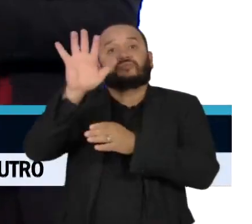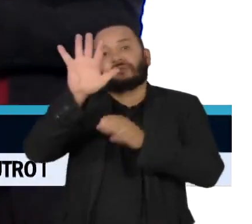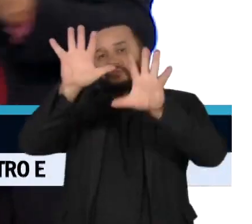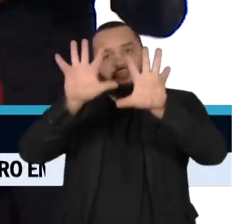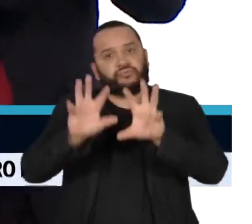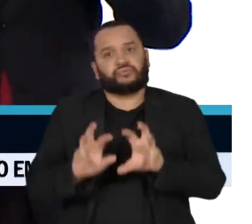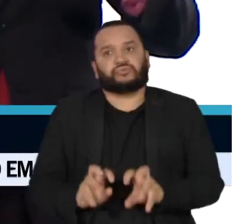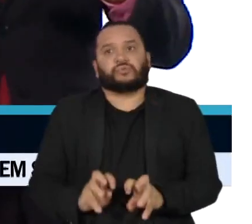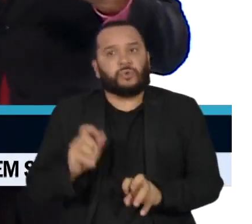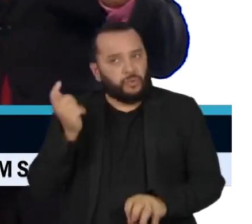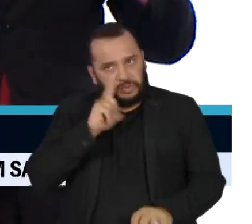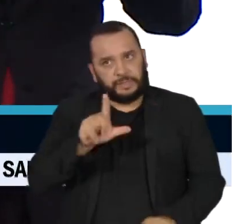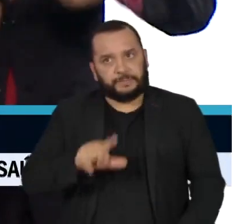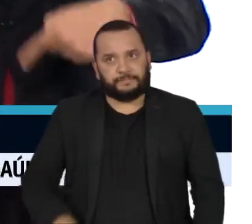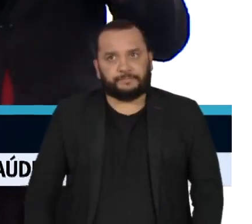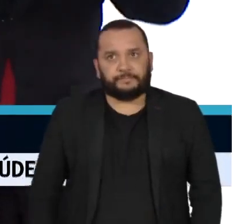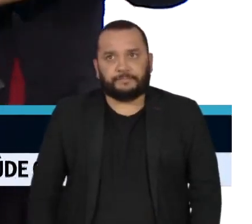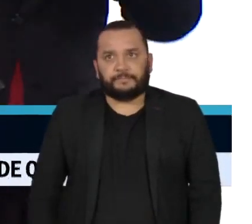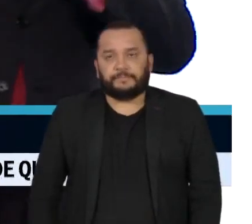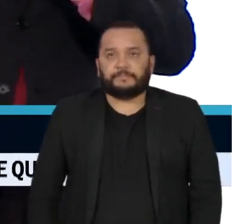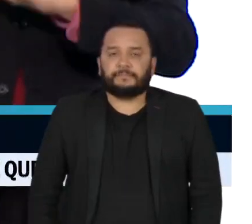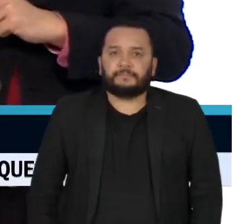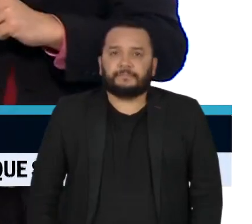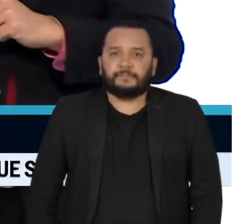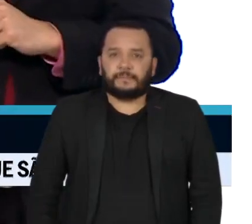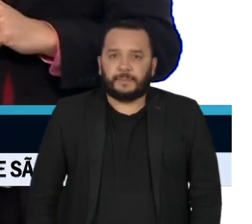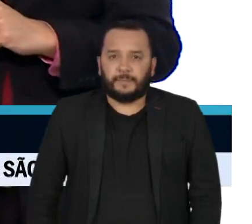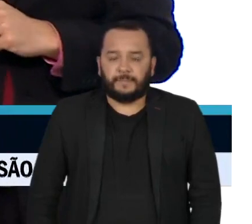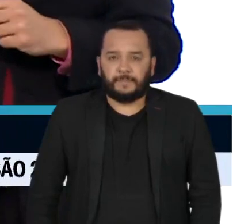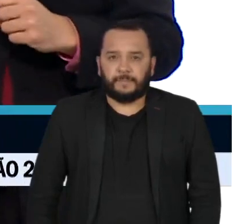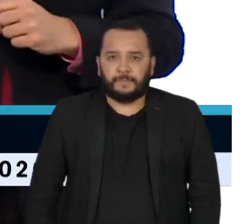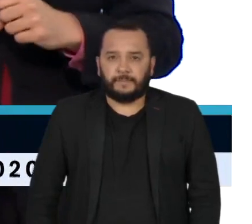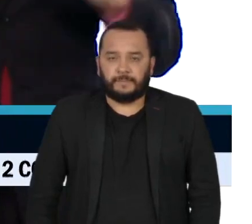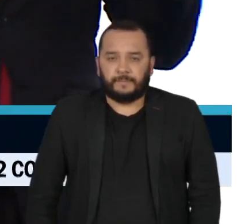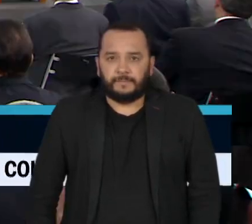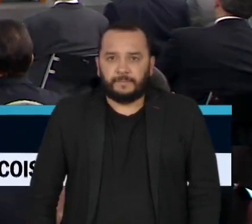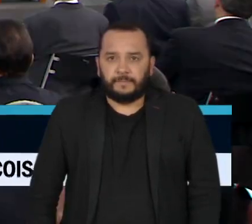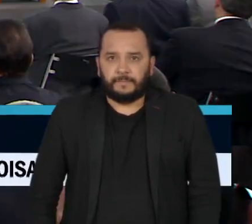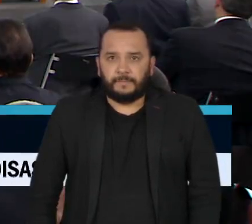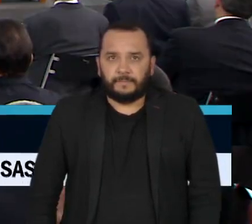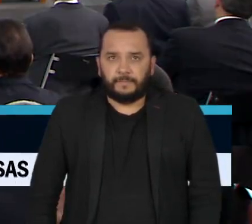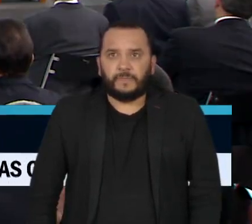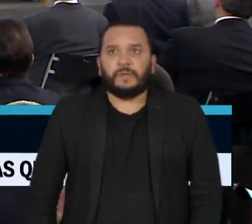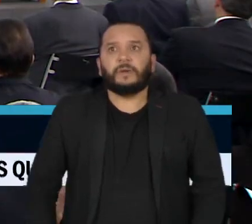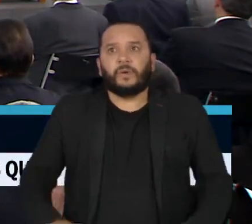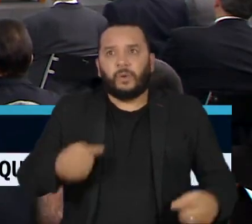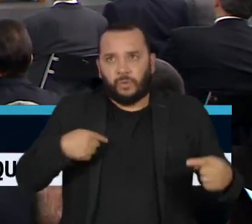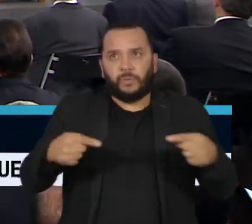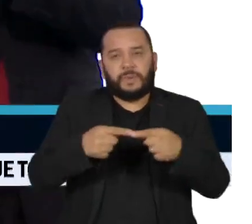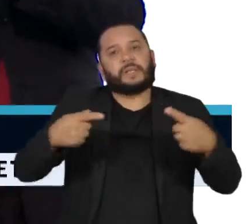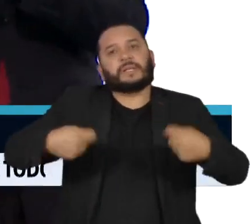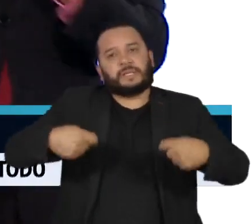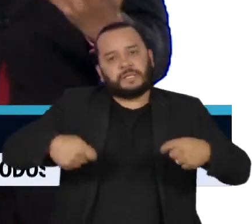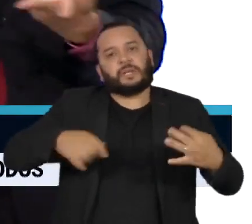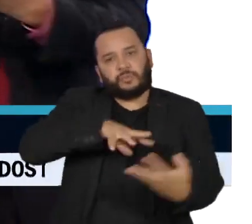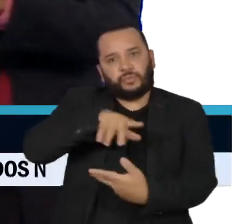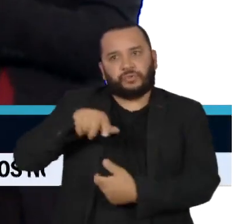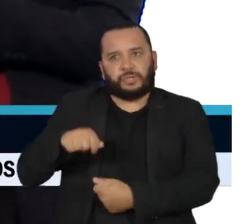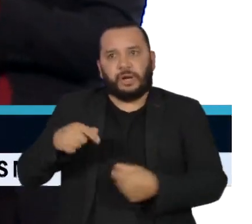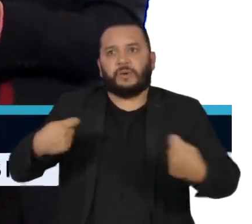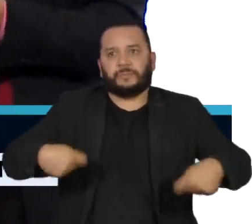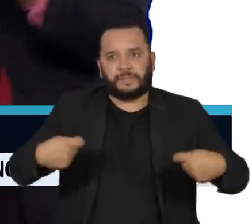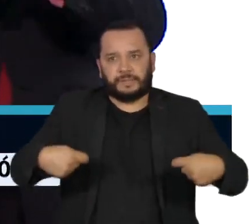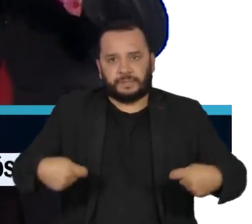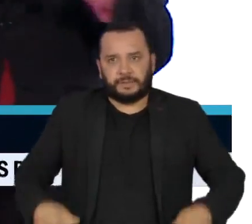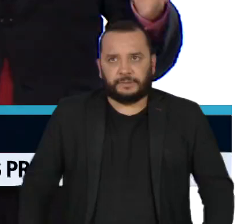política industrial brasileira precisa estar em sintonia com as necessidades da sociedade mundial. A